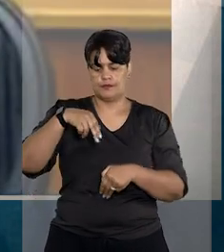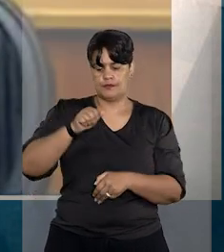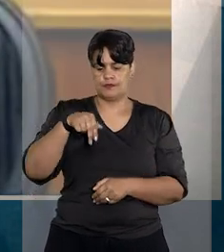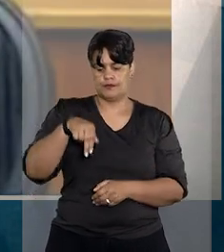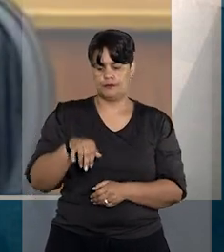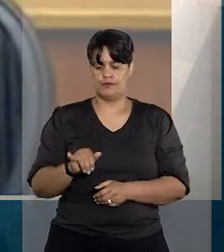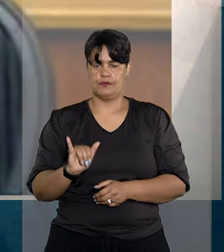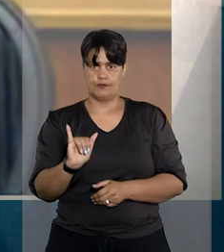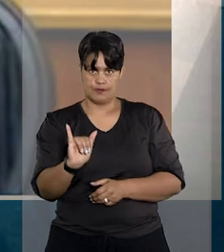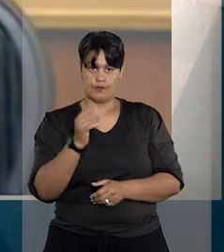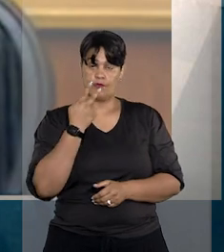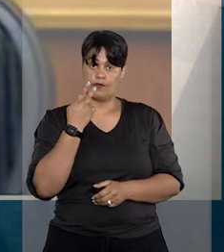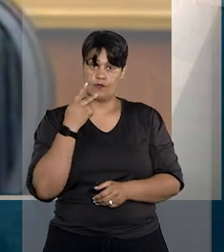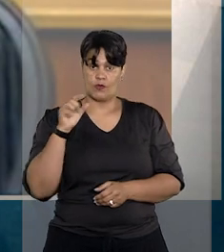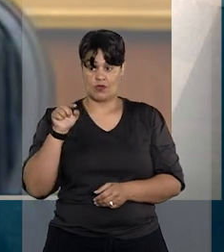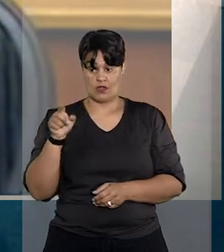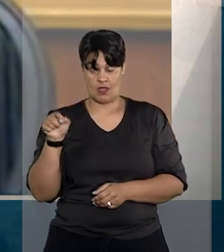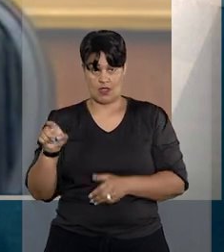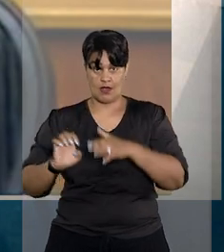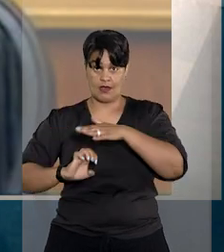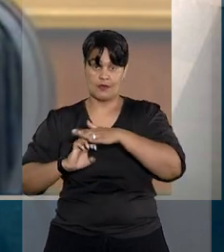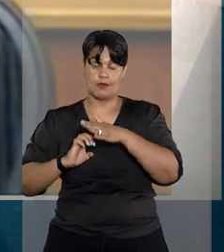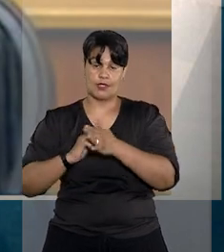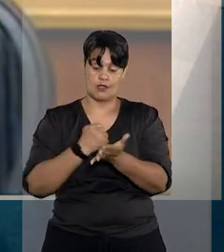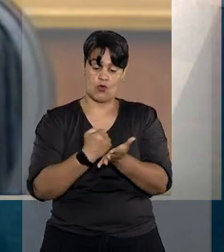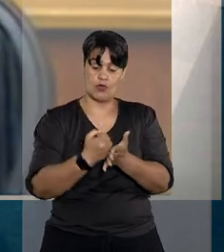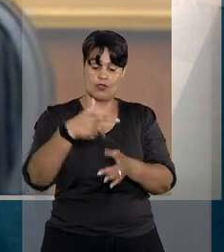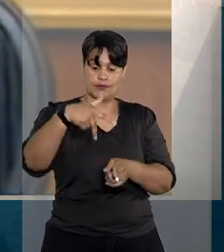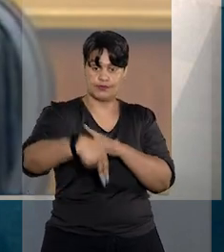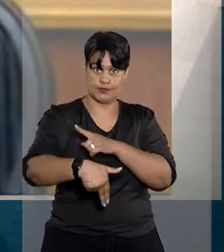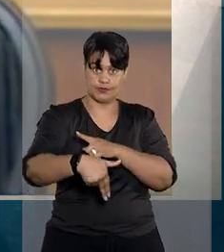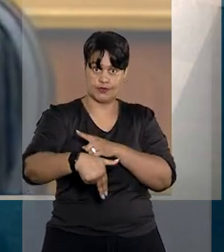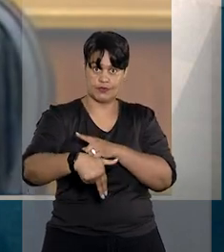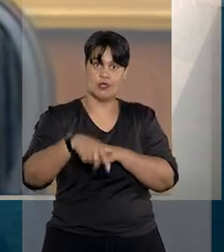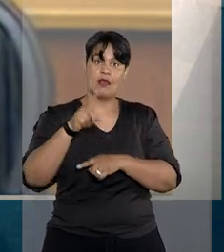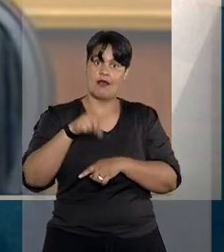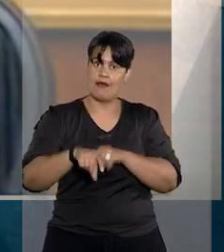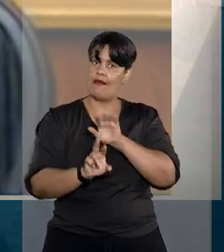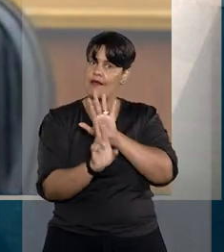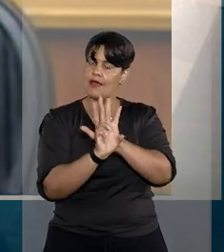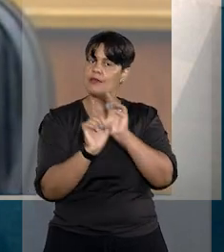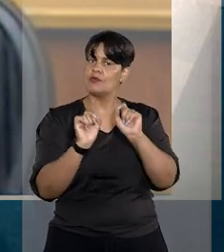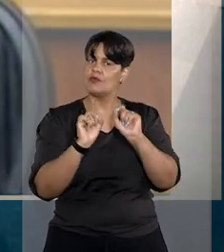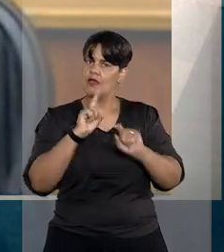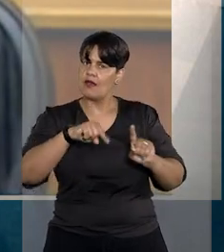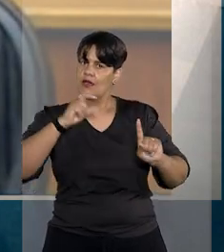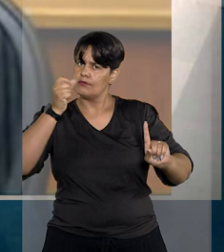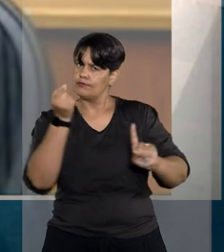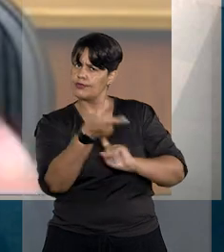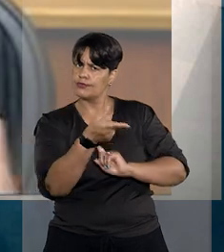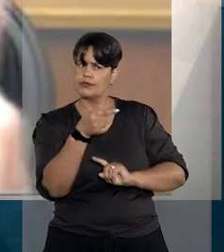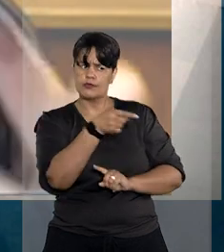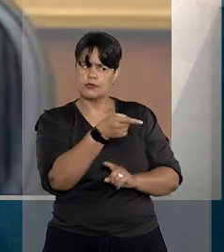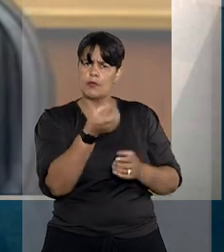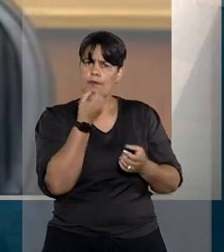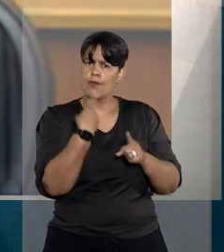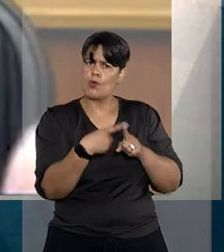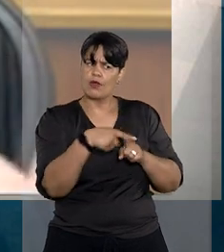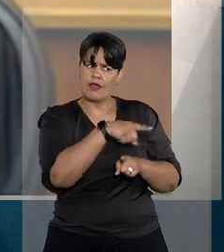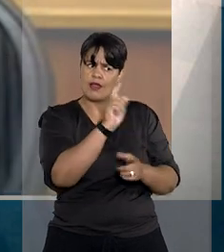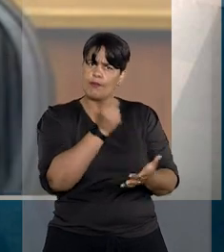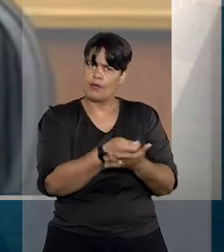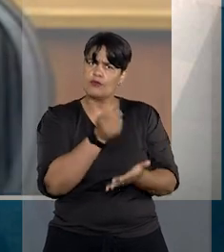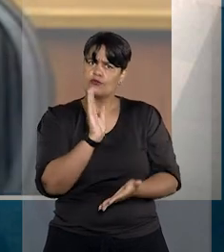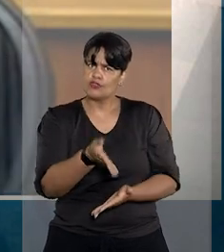Andrigue, afirmou que a rescisão do contrato, nas circunstâncias do caso, representou uma ofensa à boa-fé objetiva e